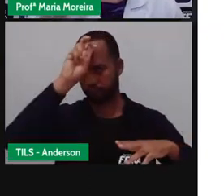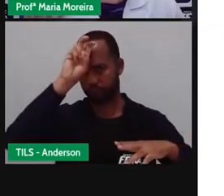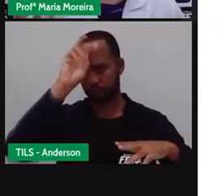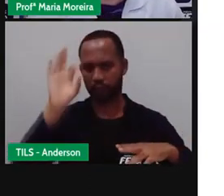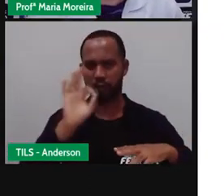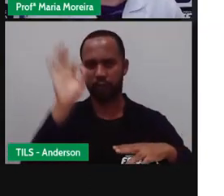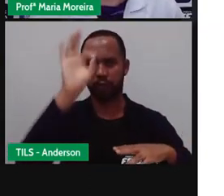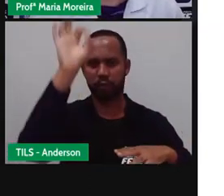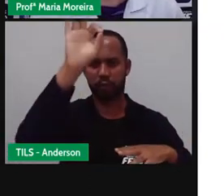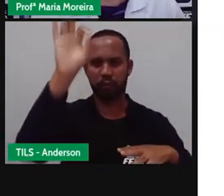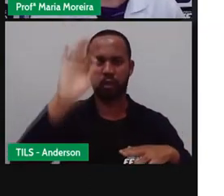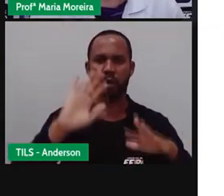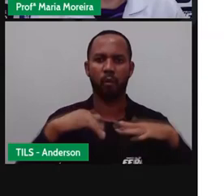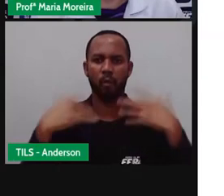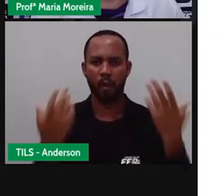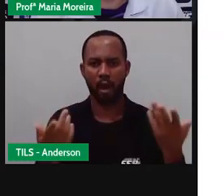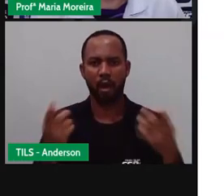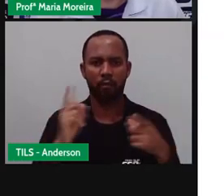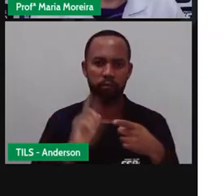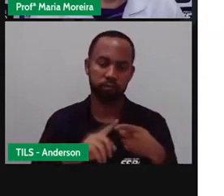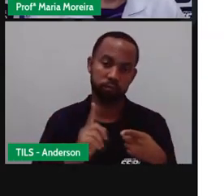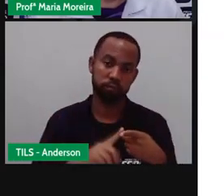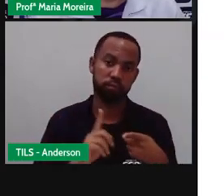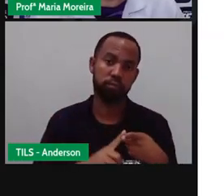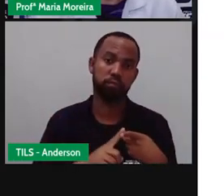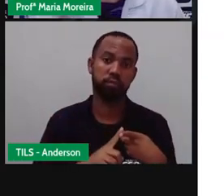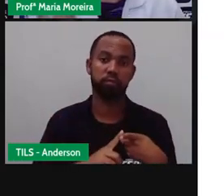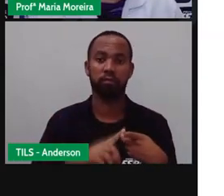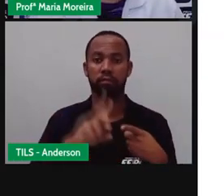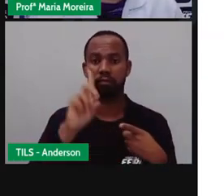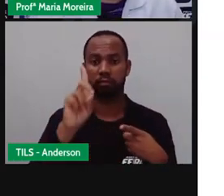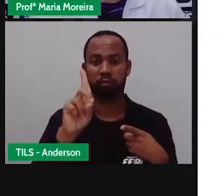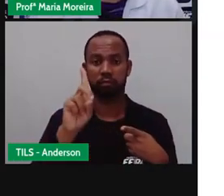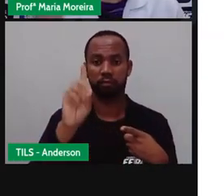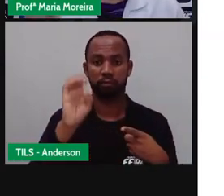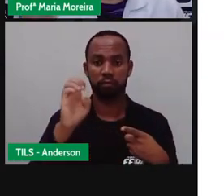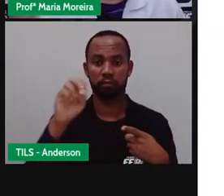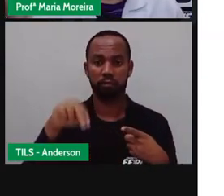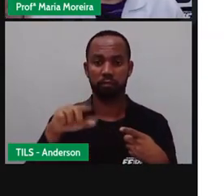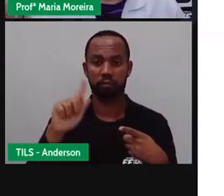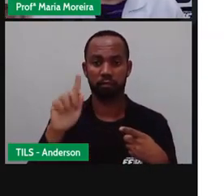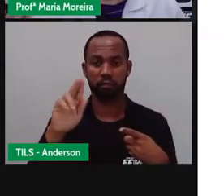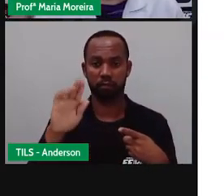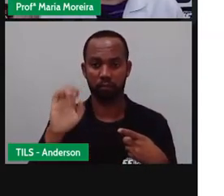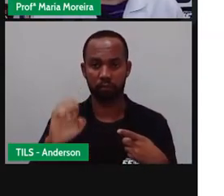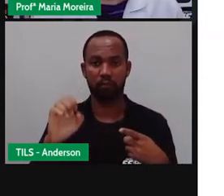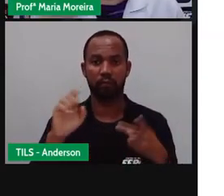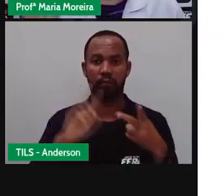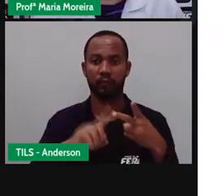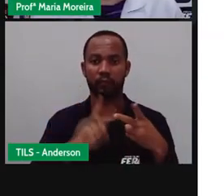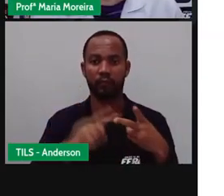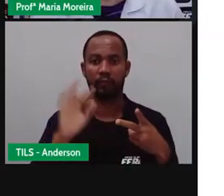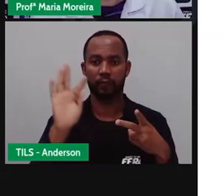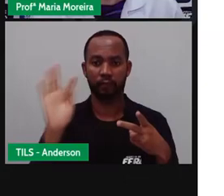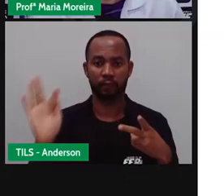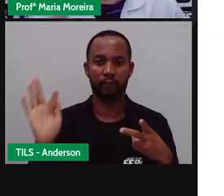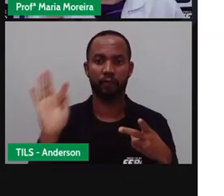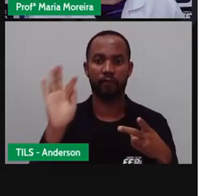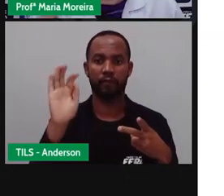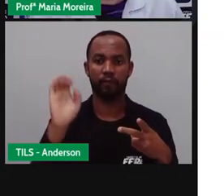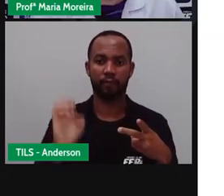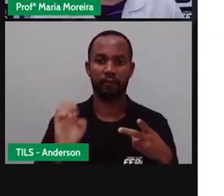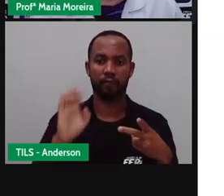causadores de doenças Quais são essas doenças que são propagadas por mosquitos? Dengue Febre amarela Arboviroses